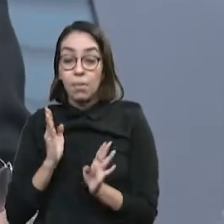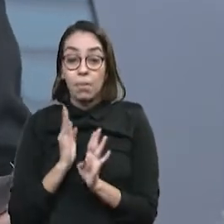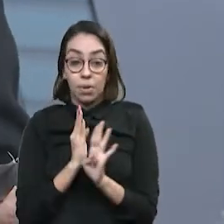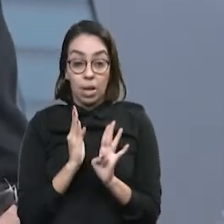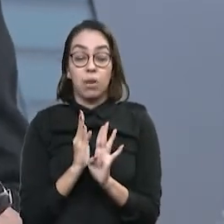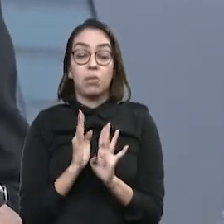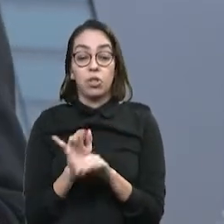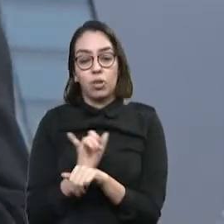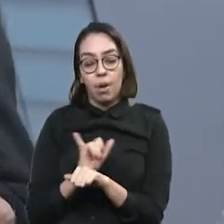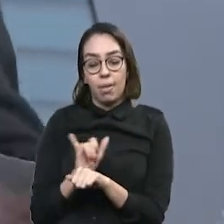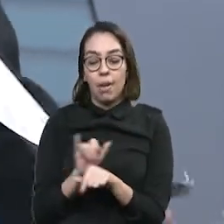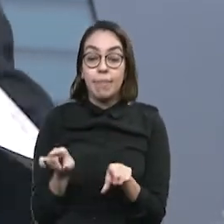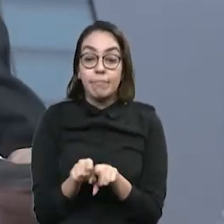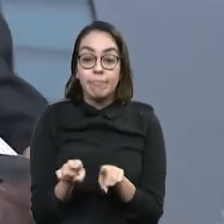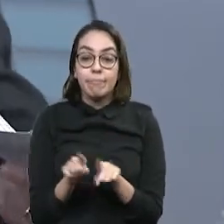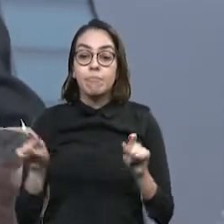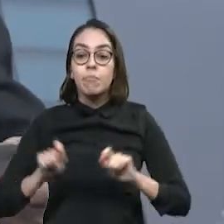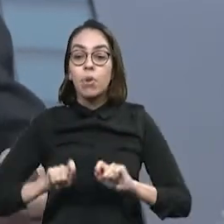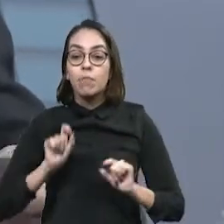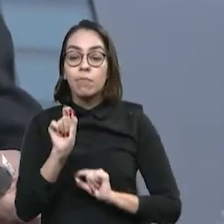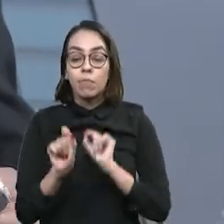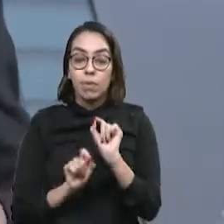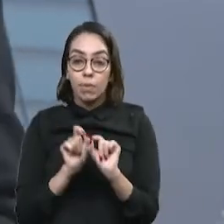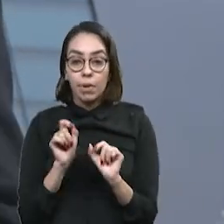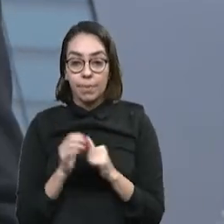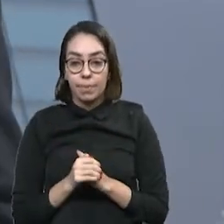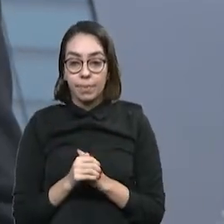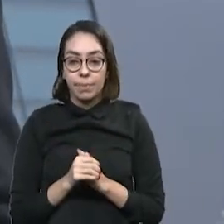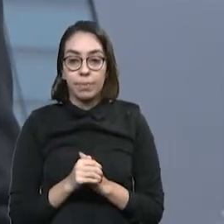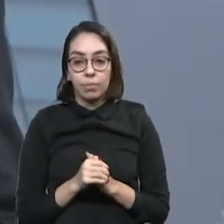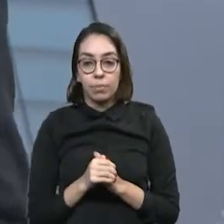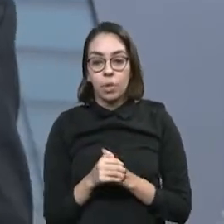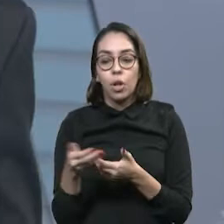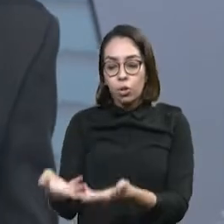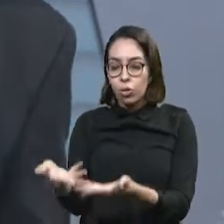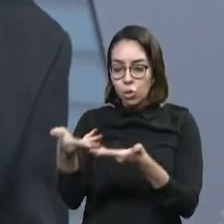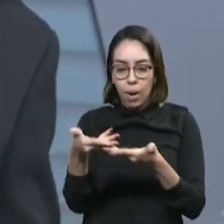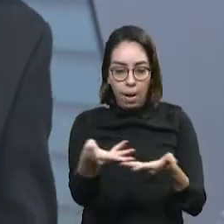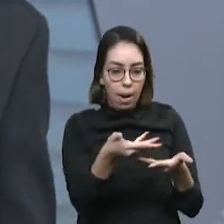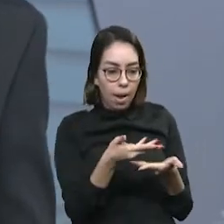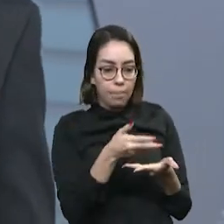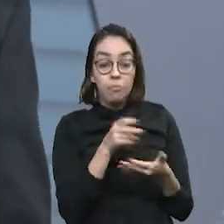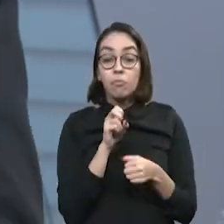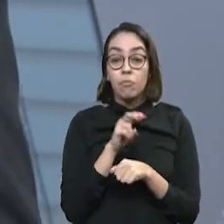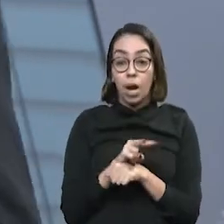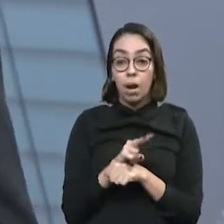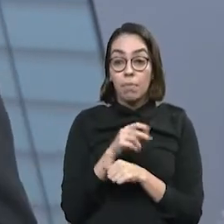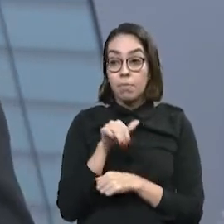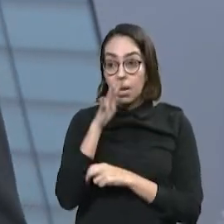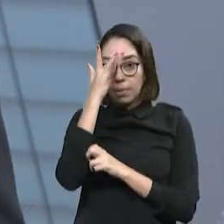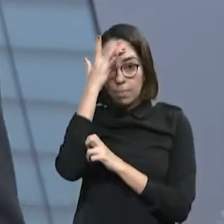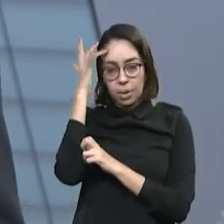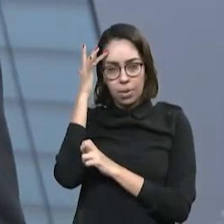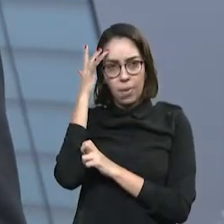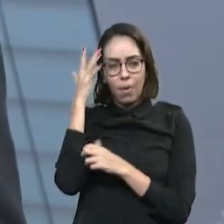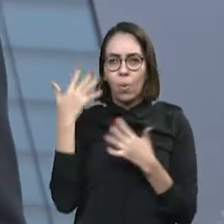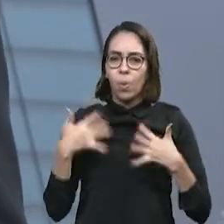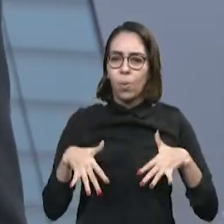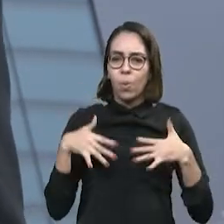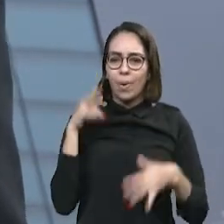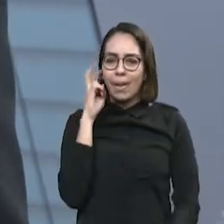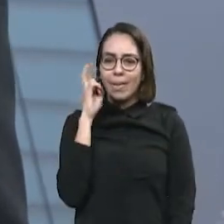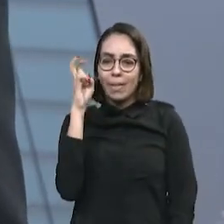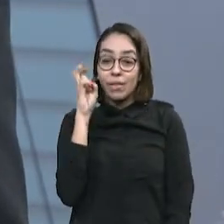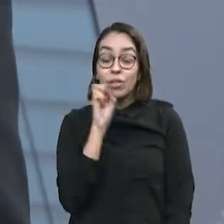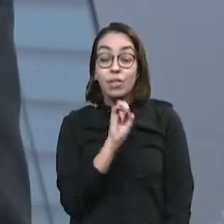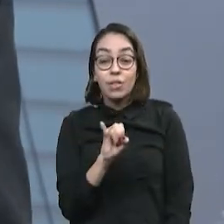na medida da expansão dos negócios, a contratação de mais pessoas. Olha como é inteligente isso. Porque se você começa